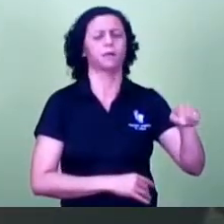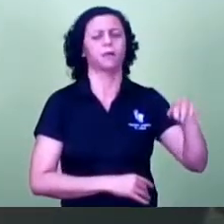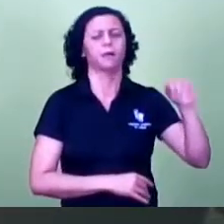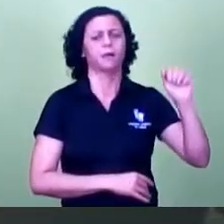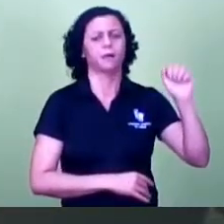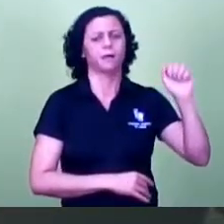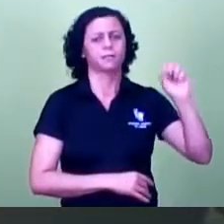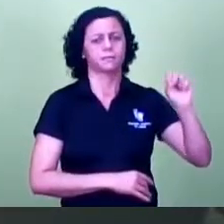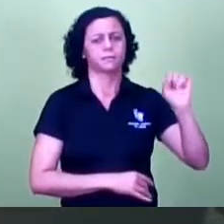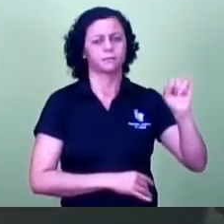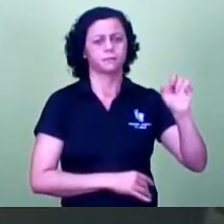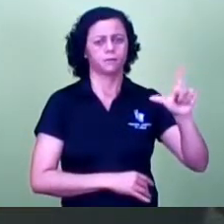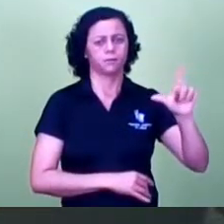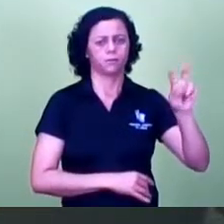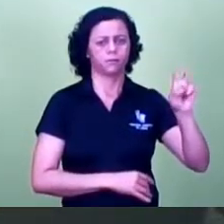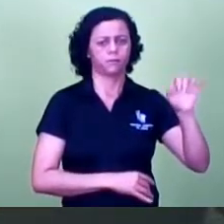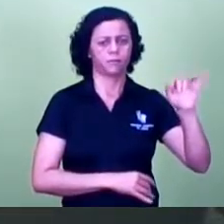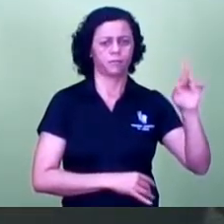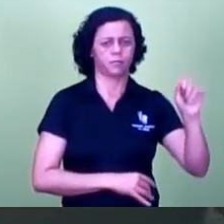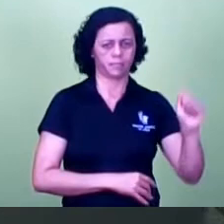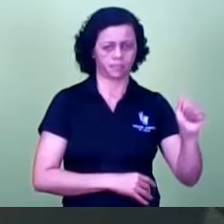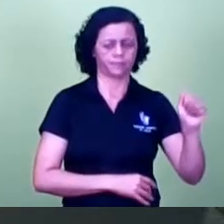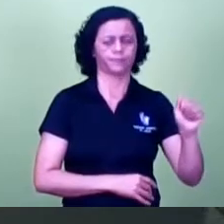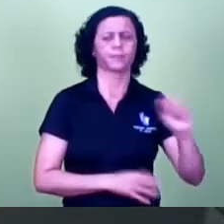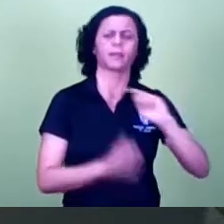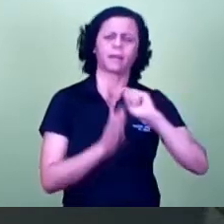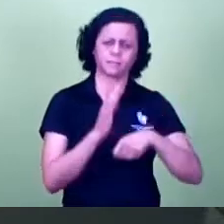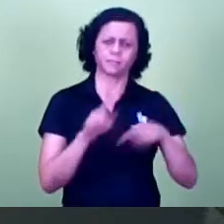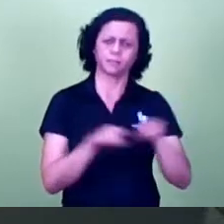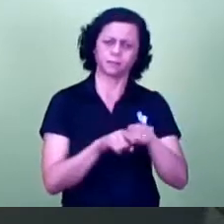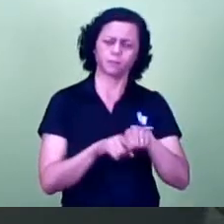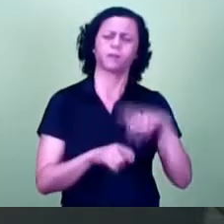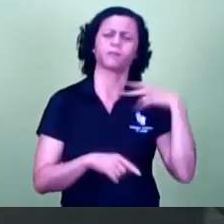Sinado também aqui pelo vereador Newton Militão.